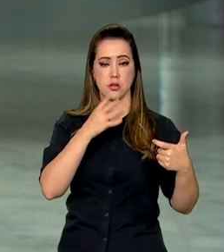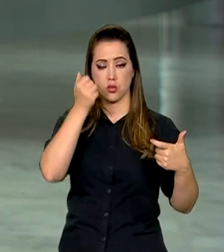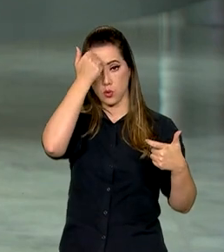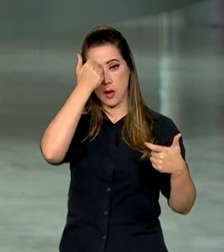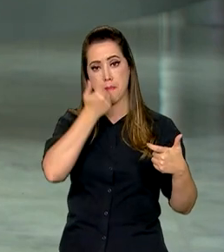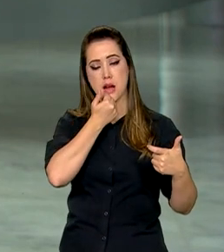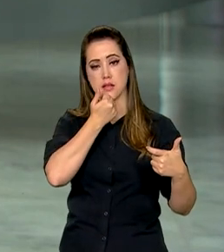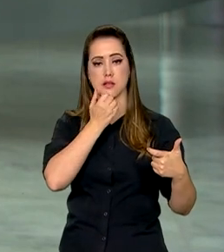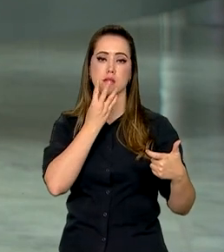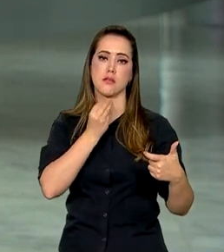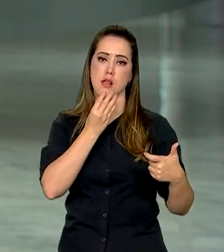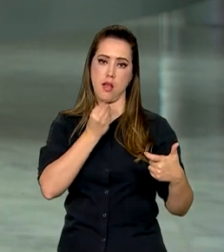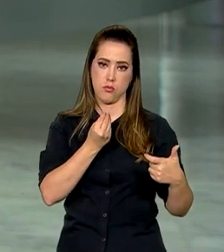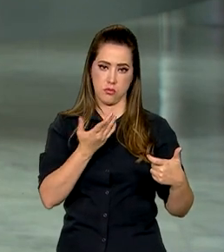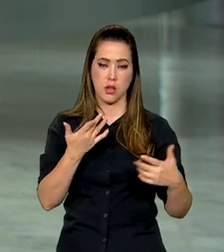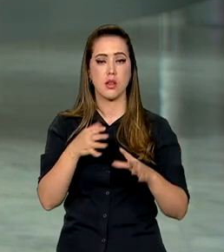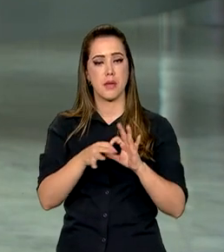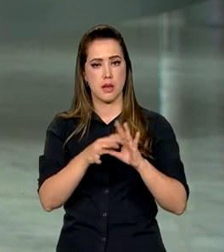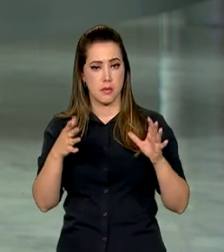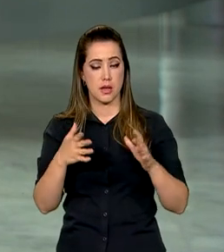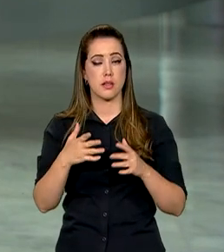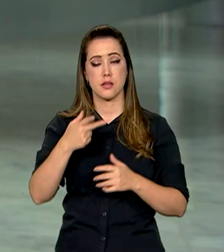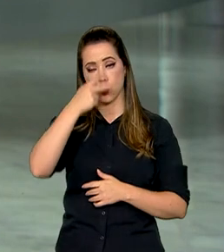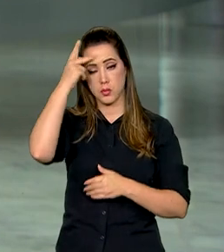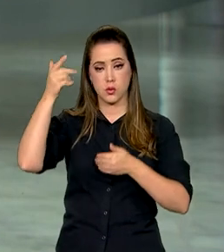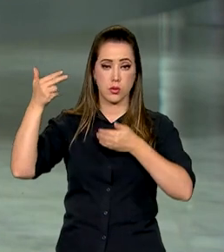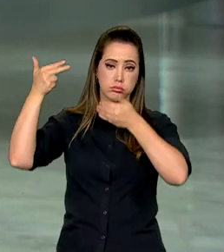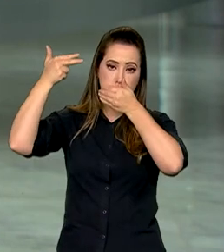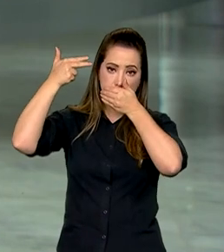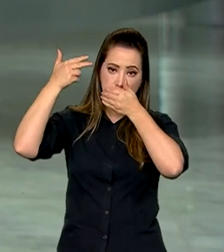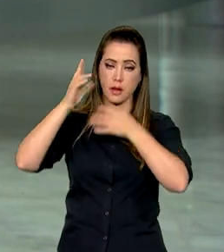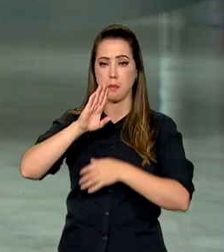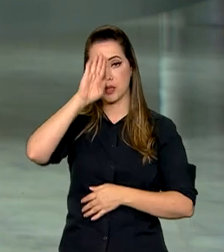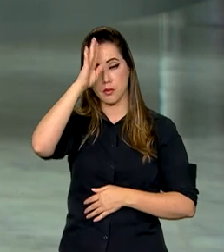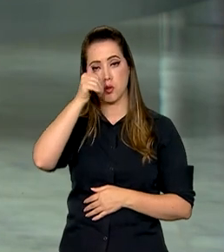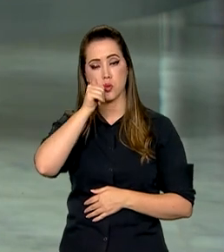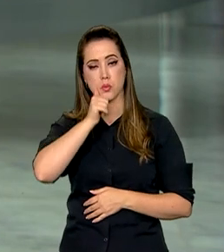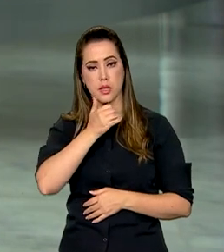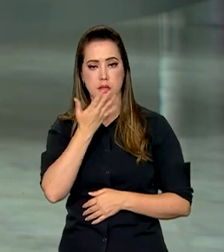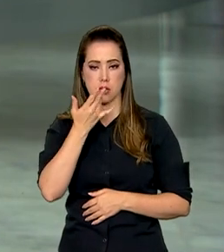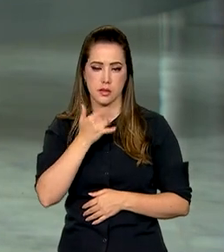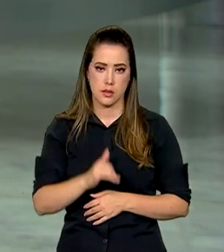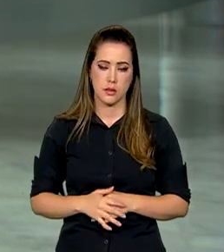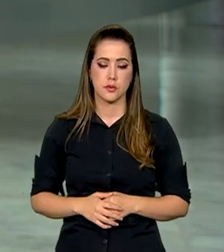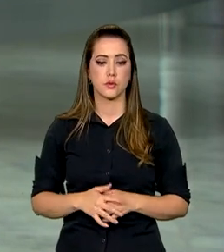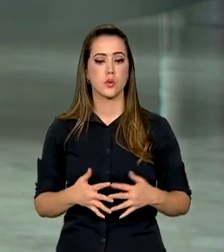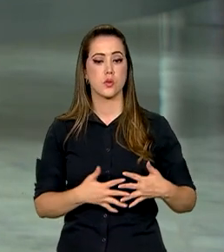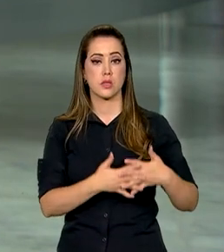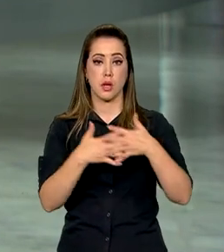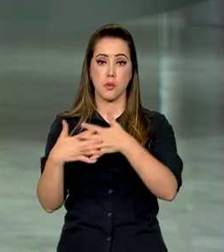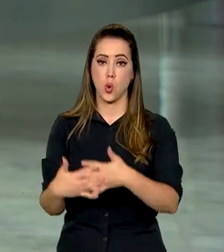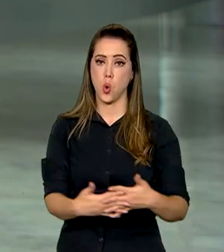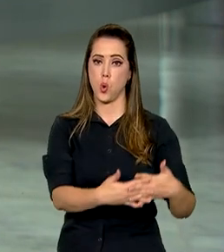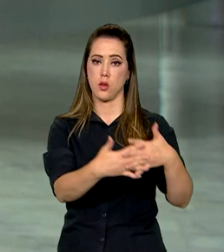imediata de reféns, principalmente mulheres e crianças. Segundo o chanceler brasileiro Mauro Vieira, os caminhões com ajuda